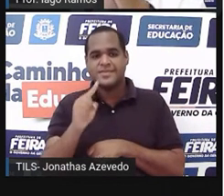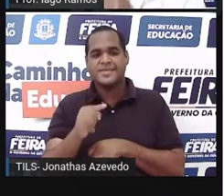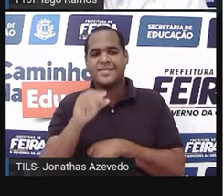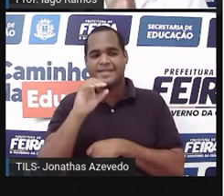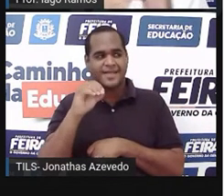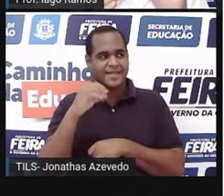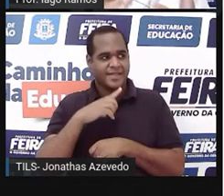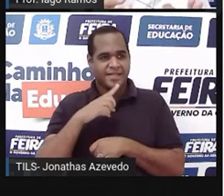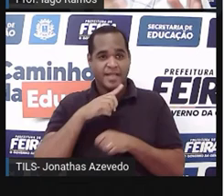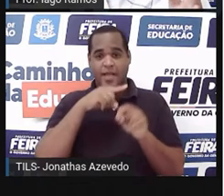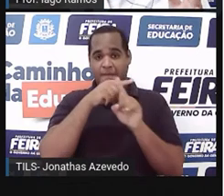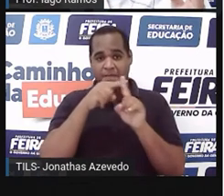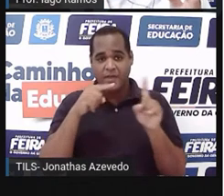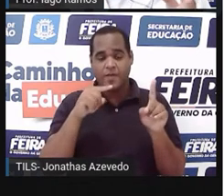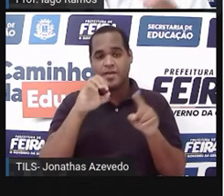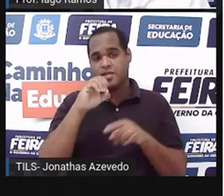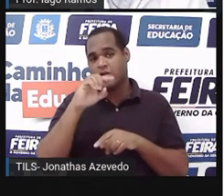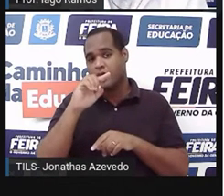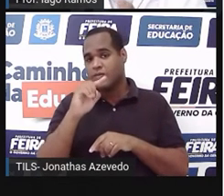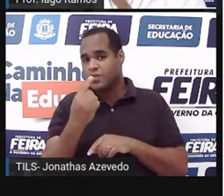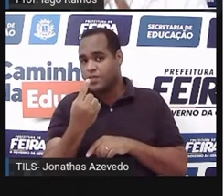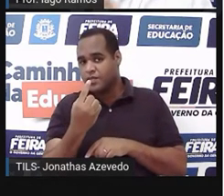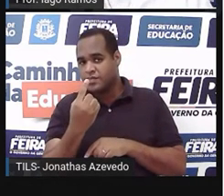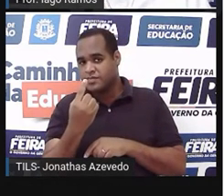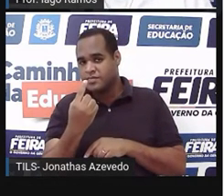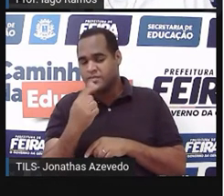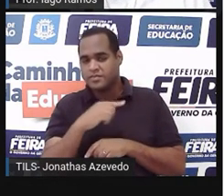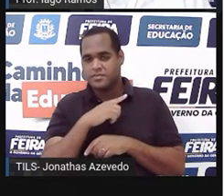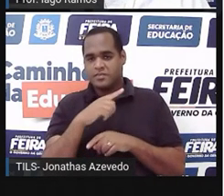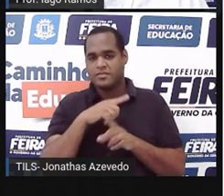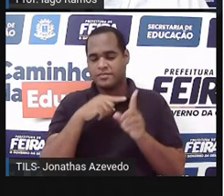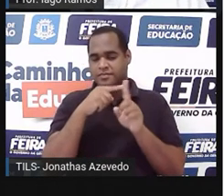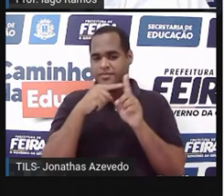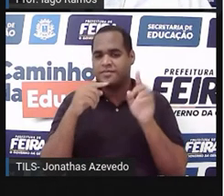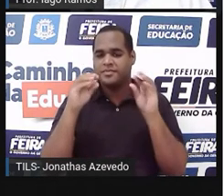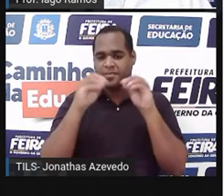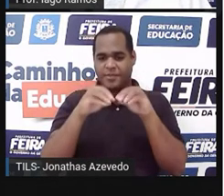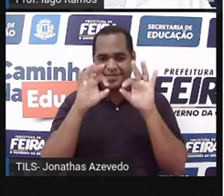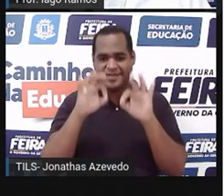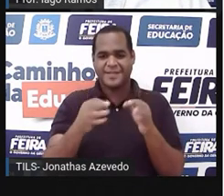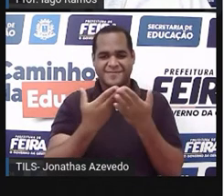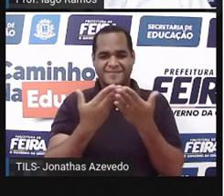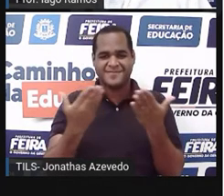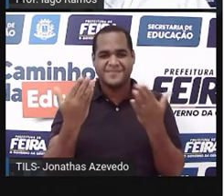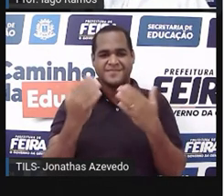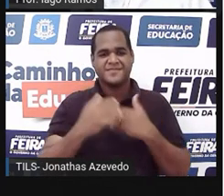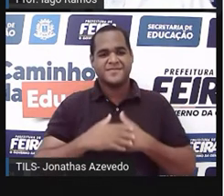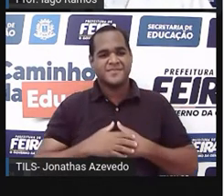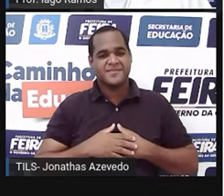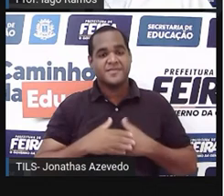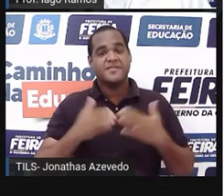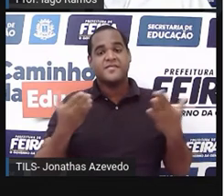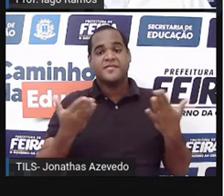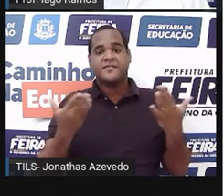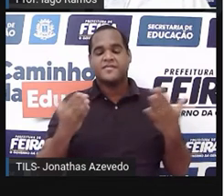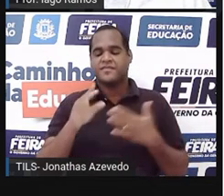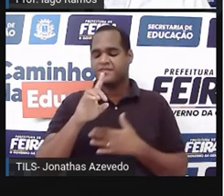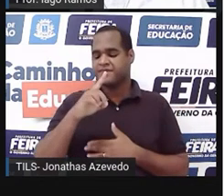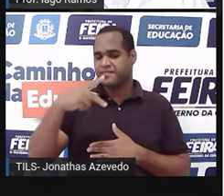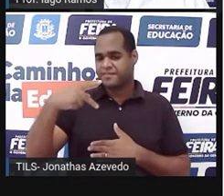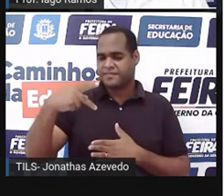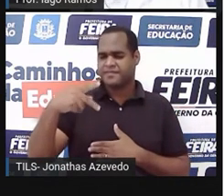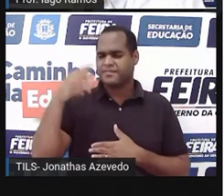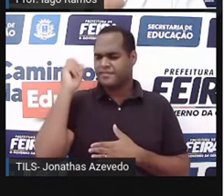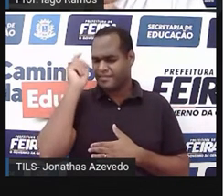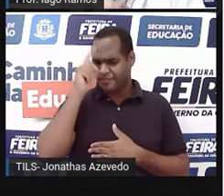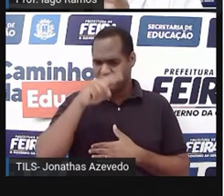meio está ali, entre 0 e 1, exatamente no meio, como eu coloquei ali. Tá bom? Agora, a dízima. A dízima é